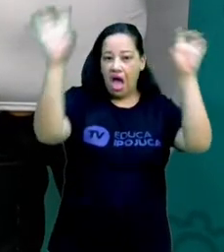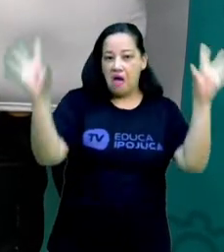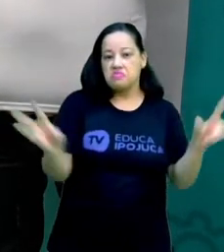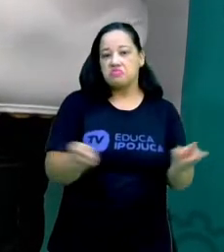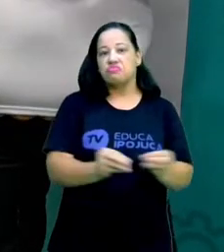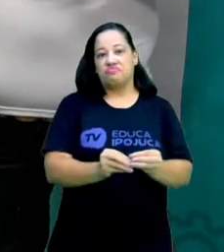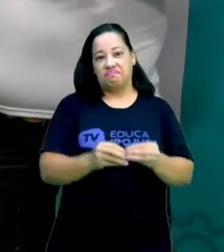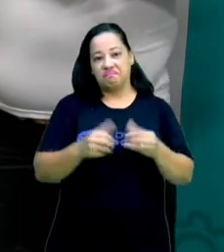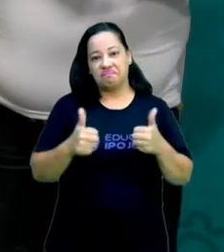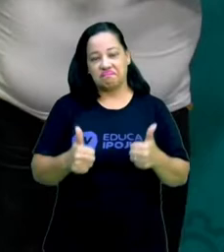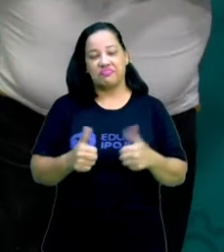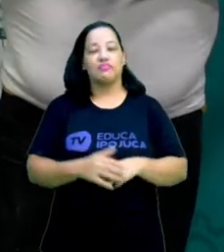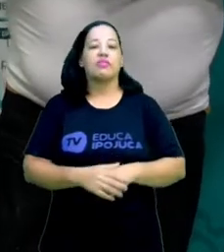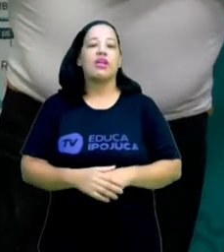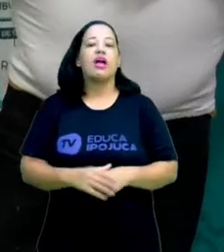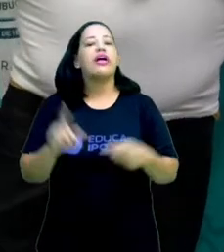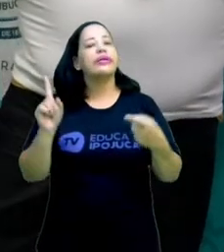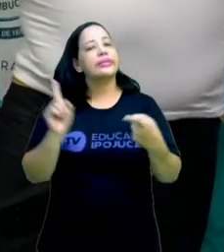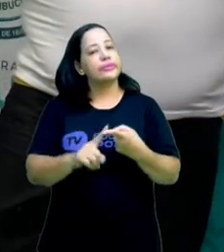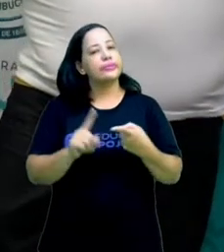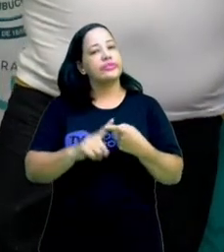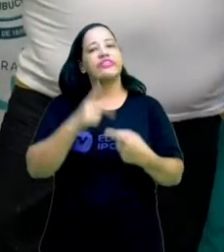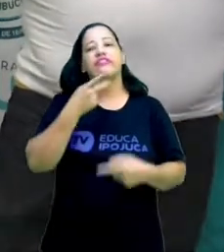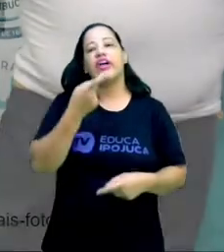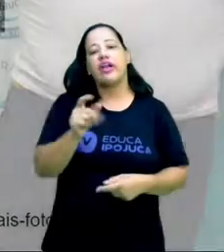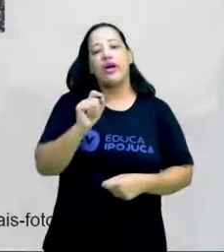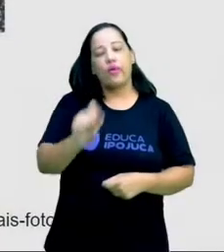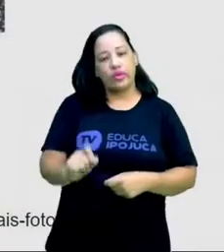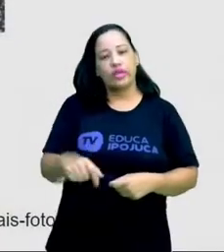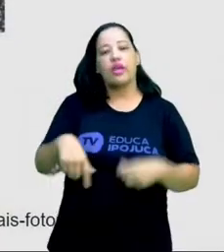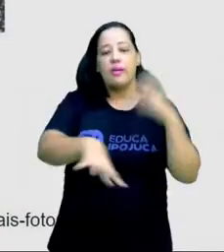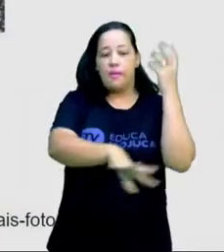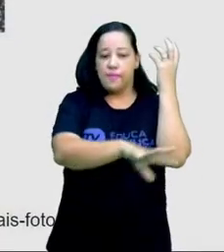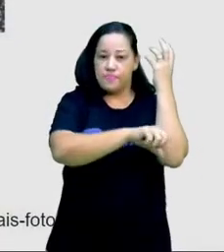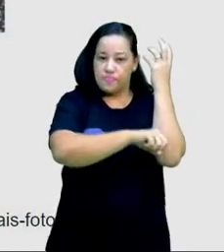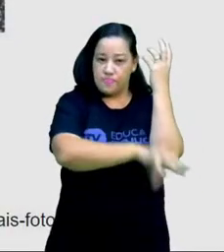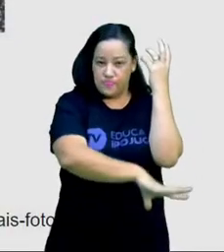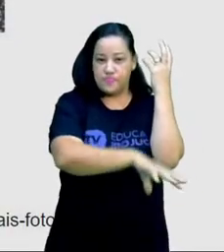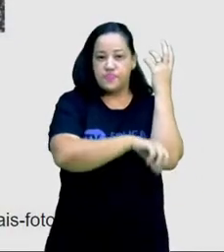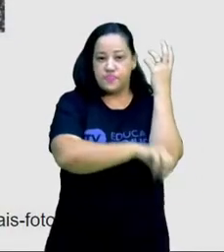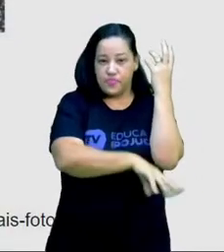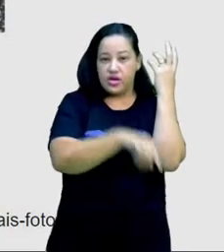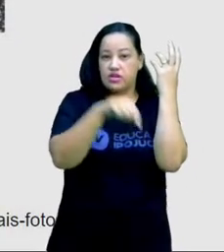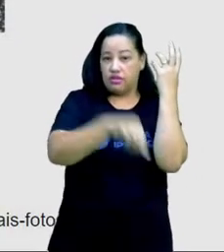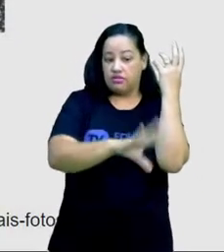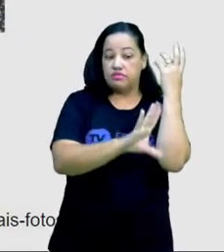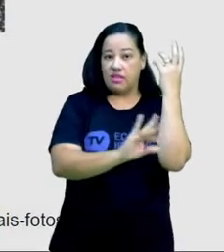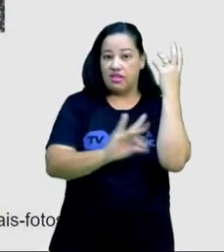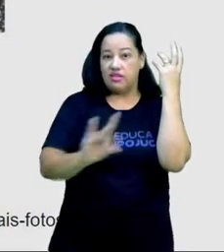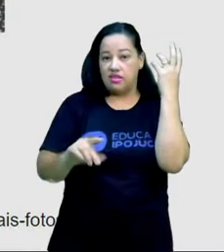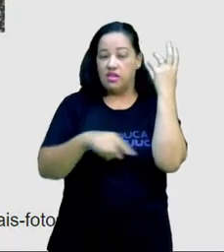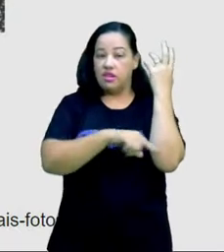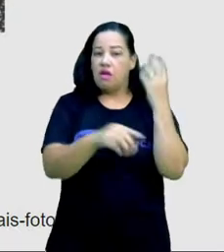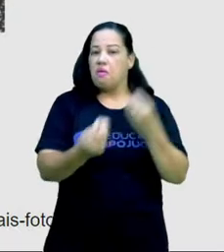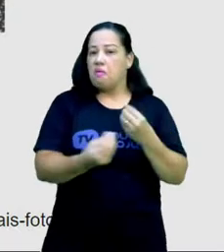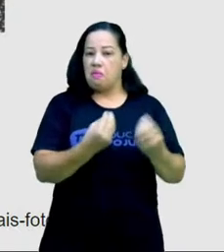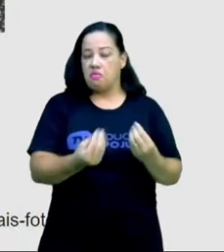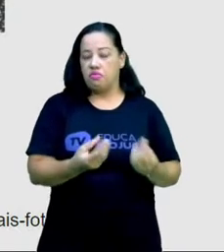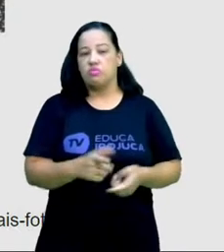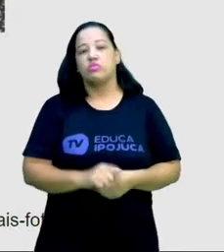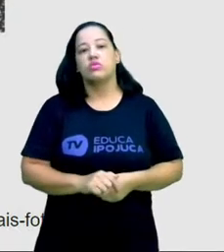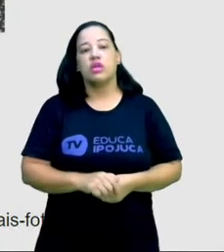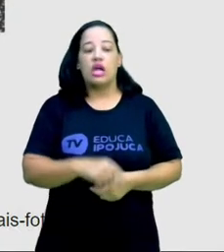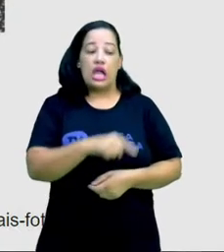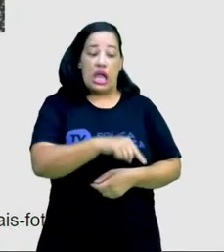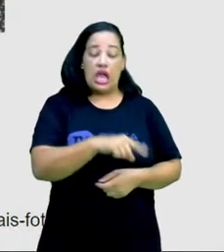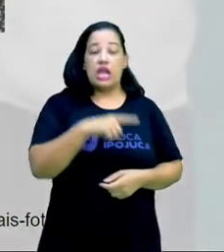Vamos falar também do manguezal de Ipojuca. O manguezal é uma área de